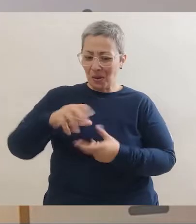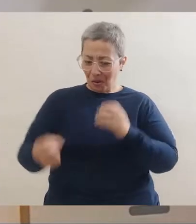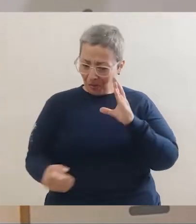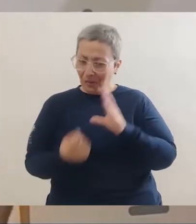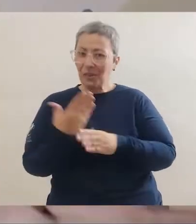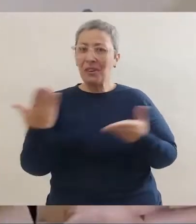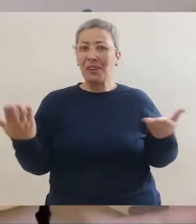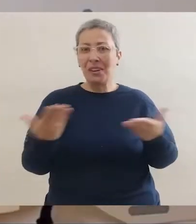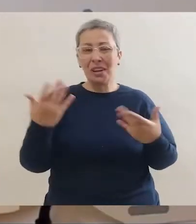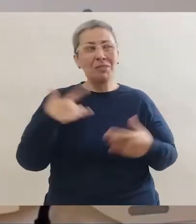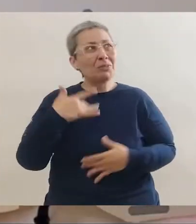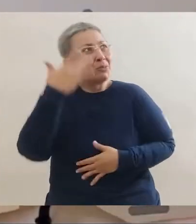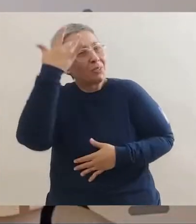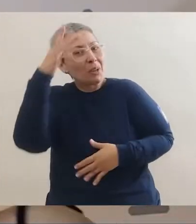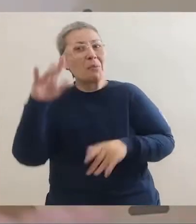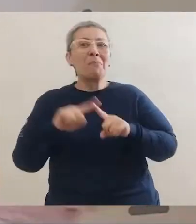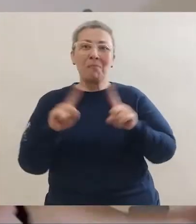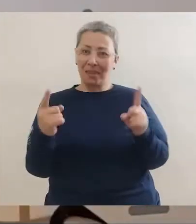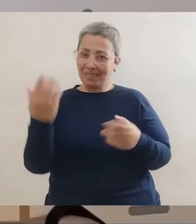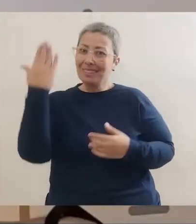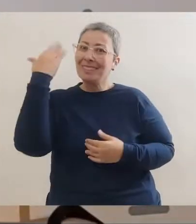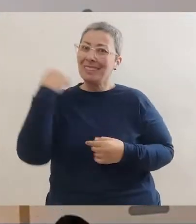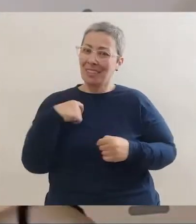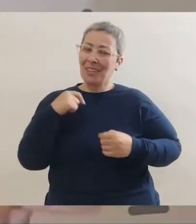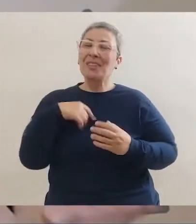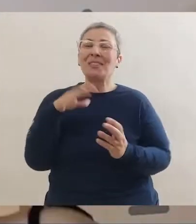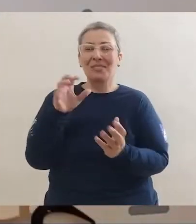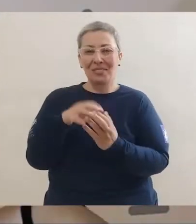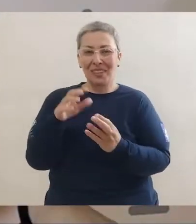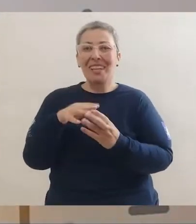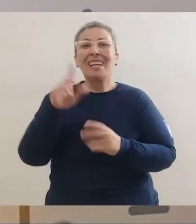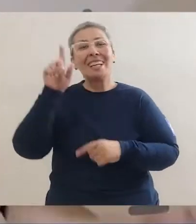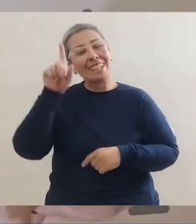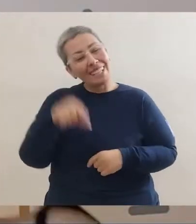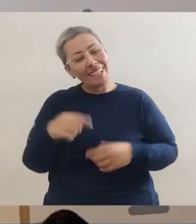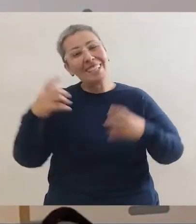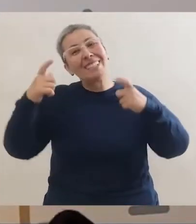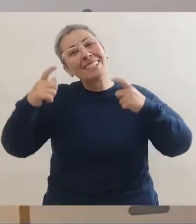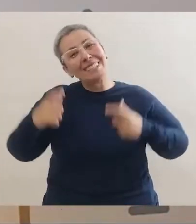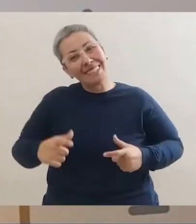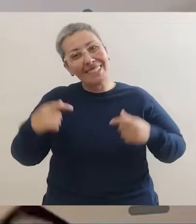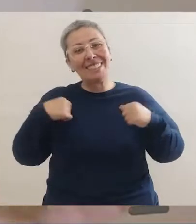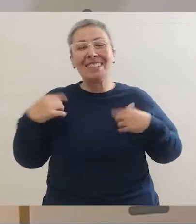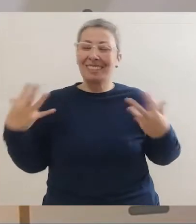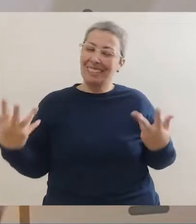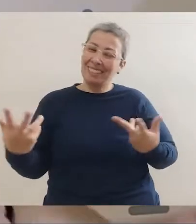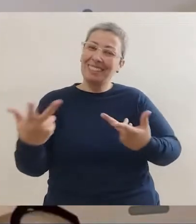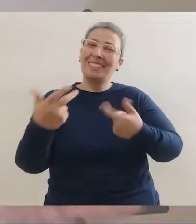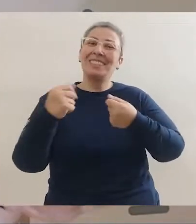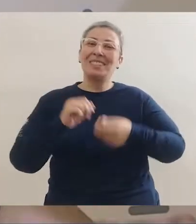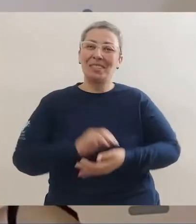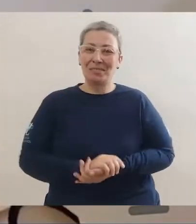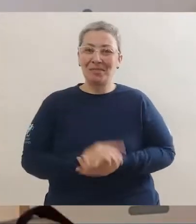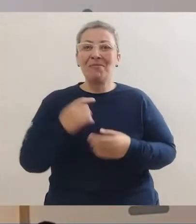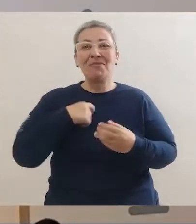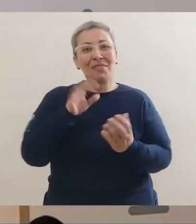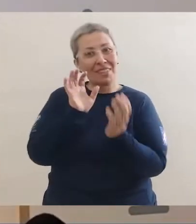é mesmo? Se o mundo nasceu aqui, eu já não sei. Só sei que Pernambuco é um lugar